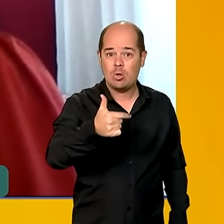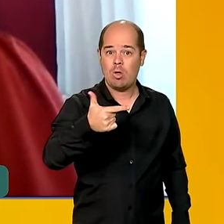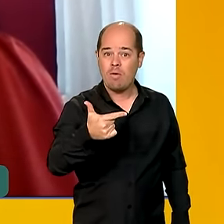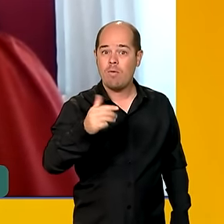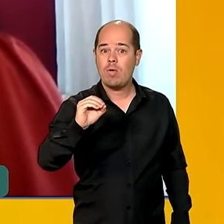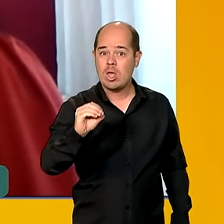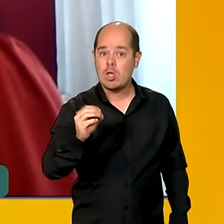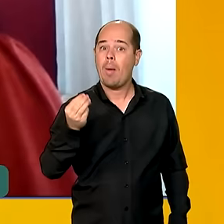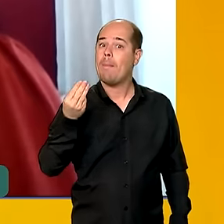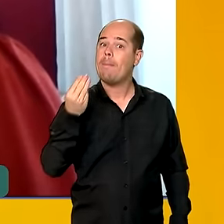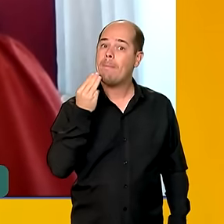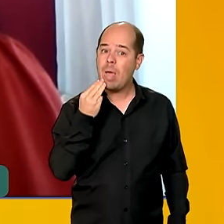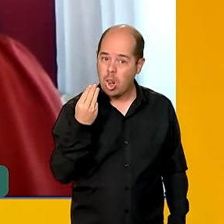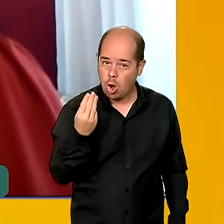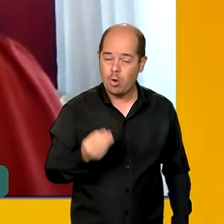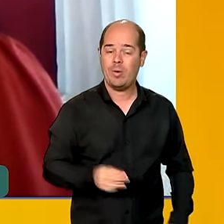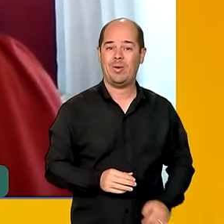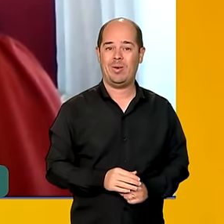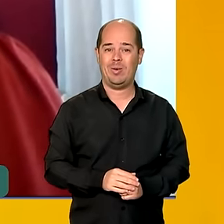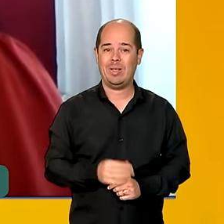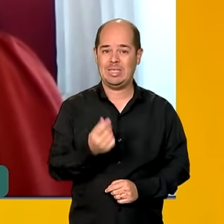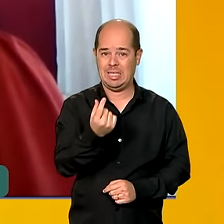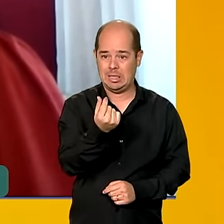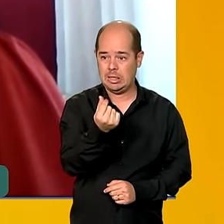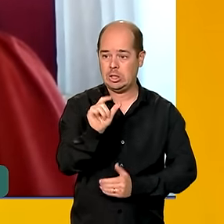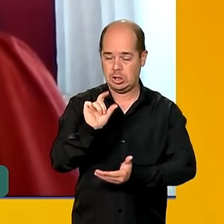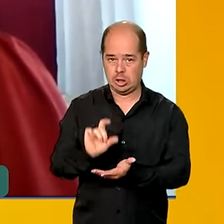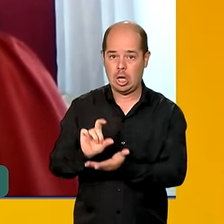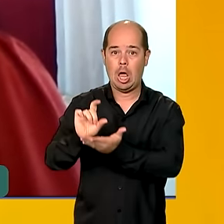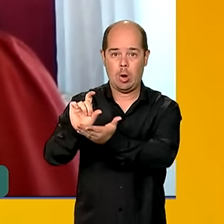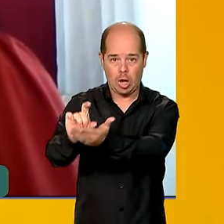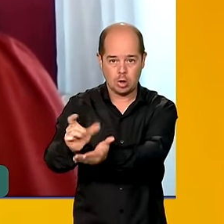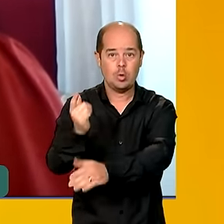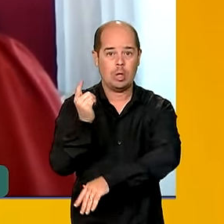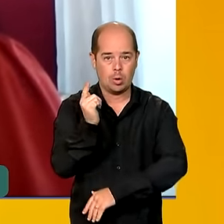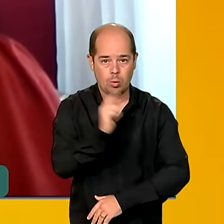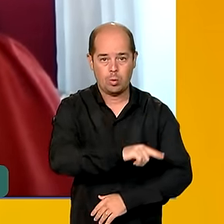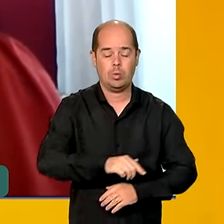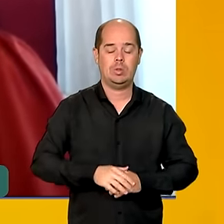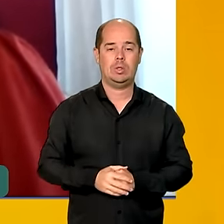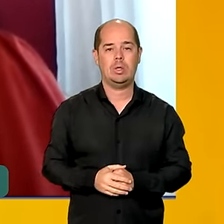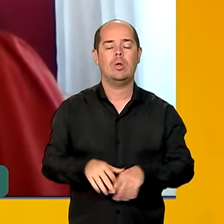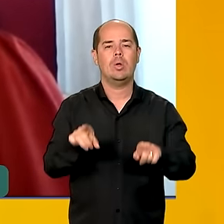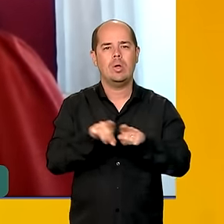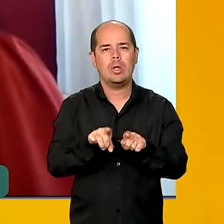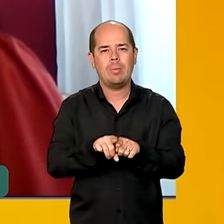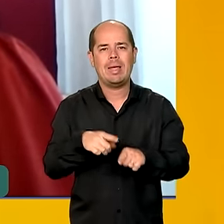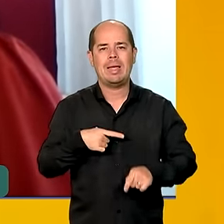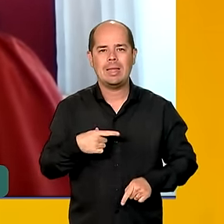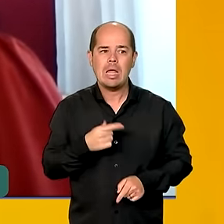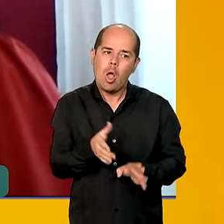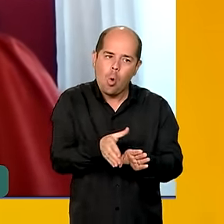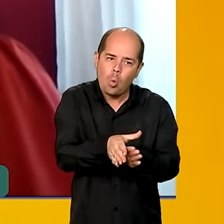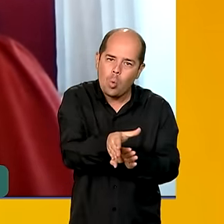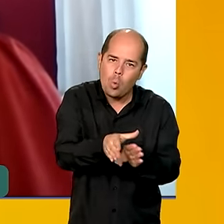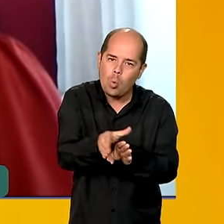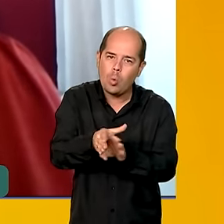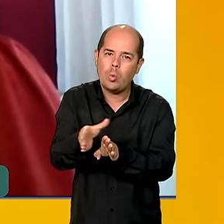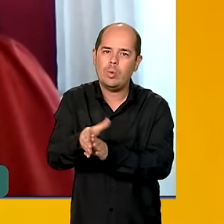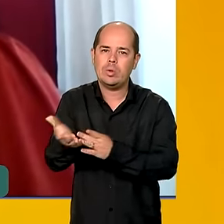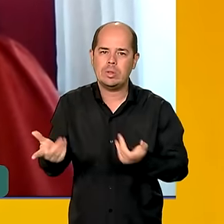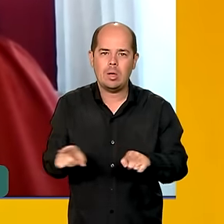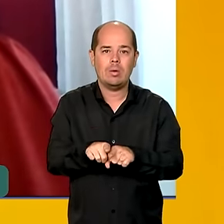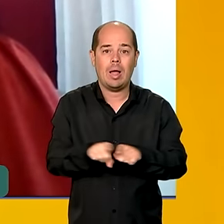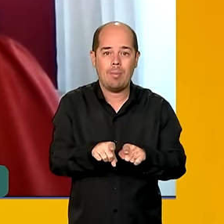Também entregamos, junto com as consultorias, numa interlocução rápida, portarias e instrumentos